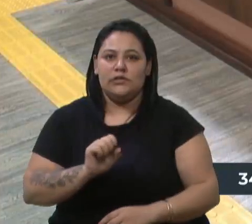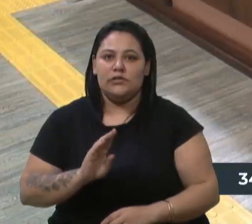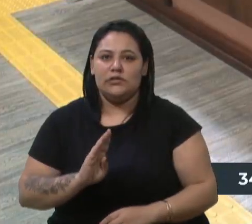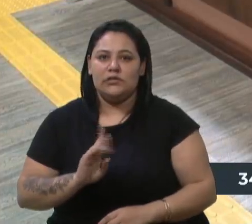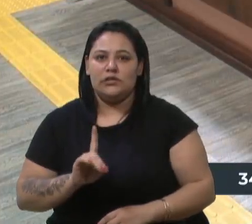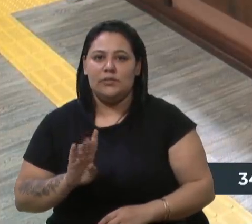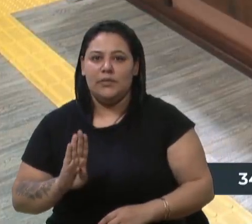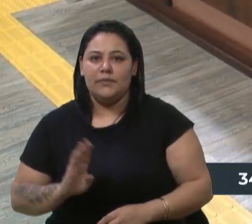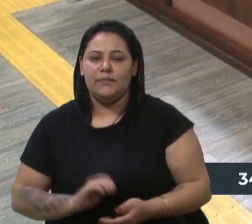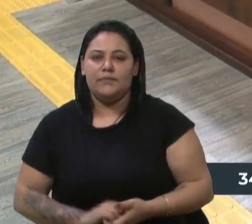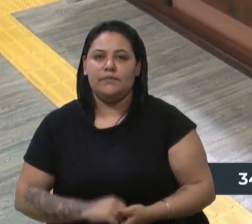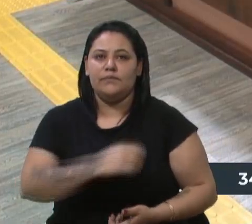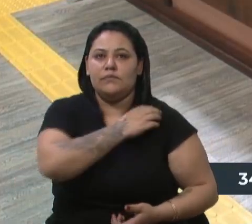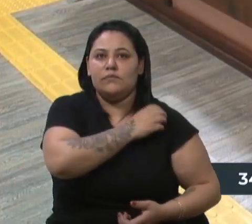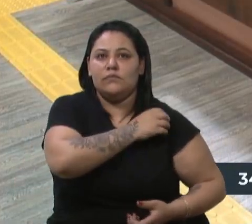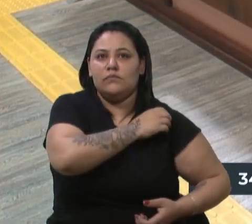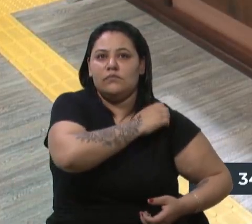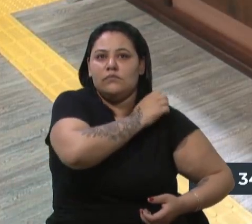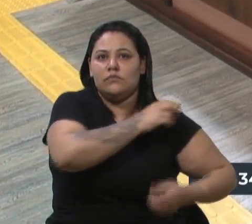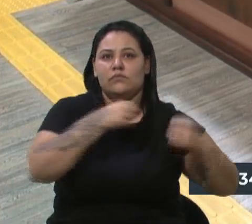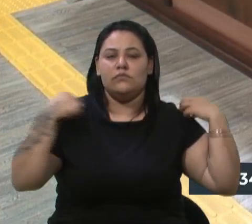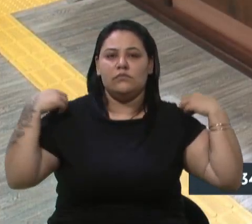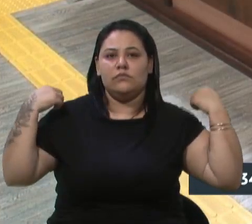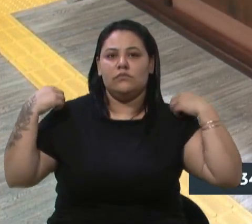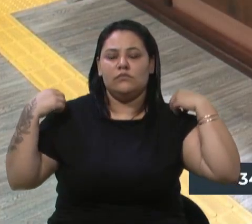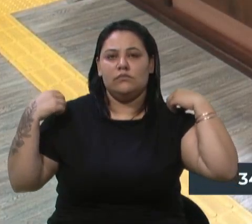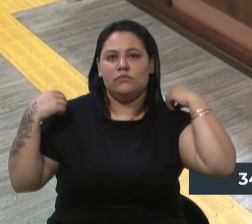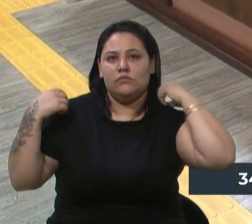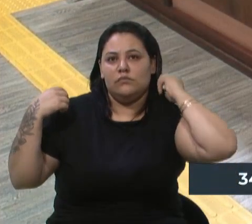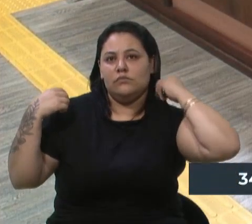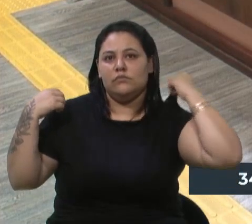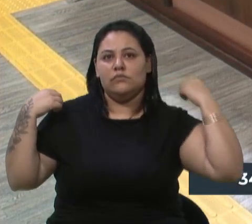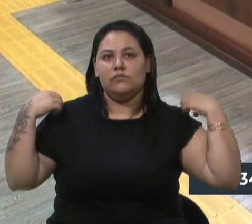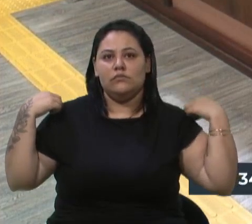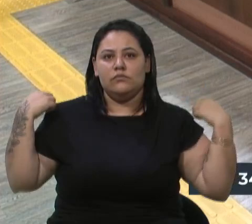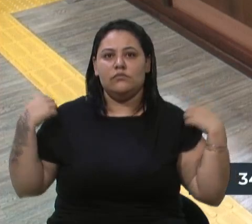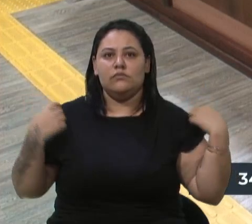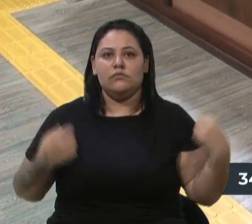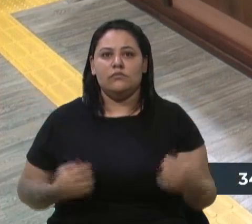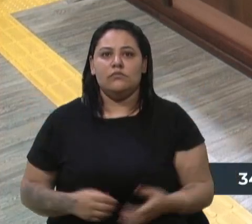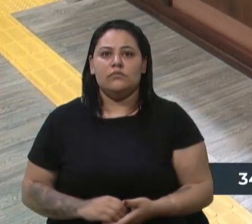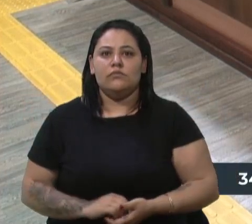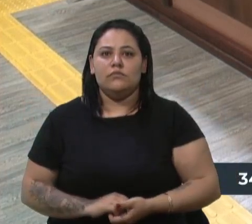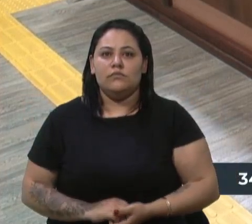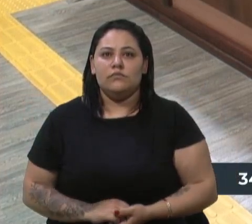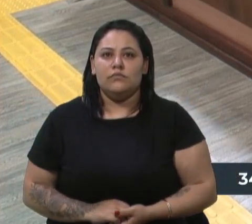Declaração de líder a bancada do PP, Alexandre Bortoluz na tribuna.